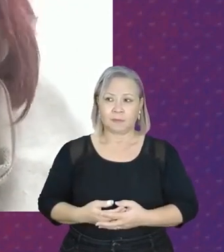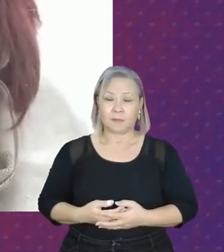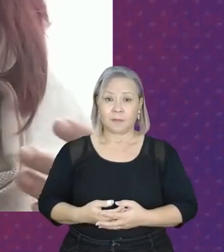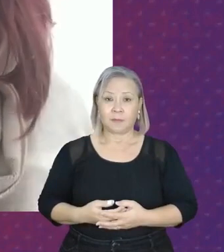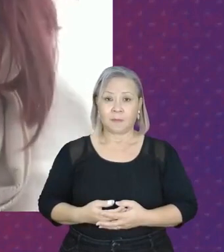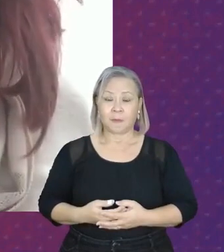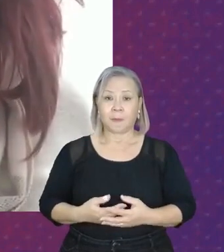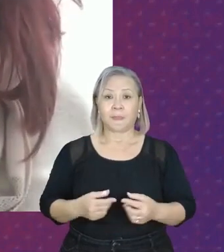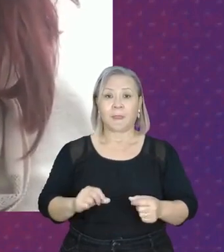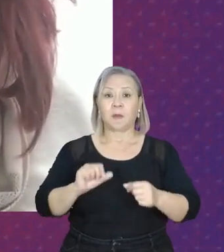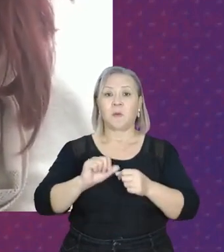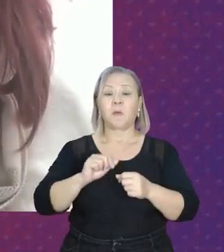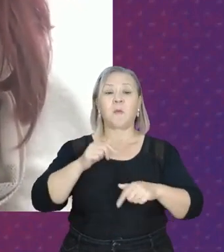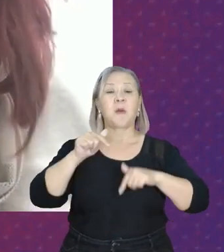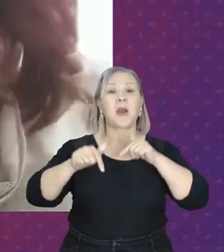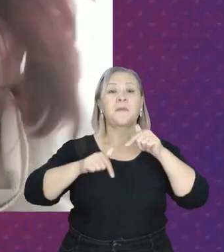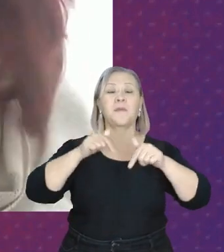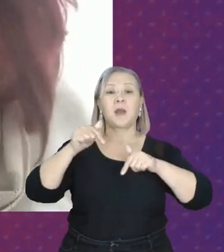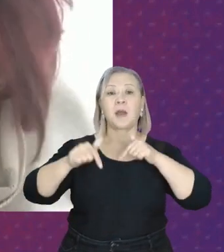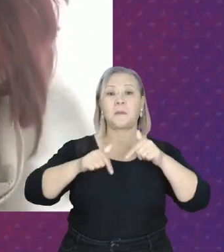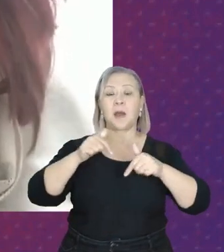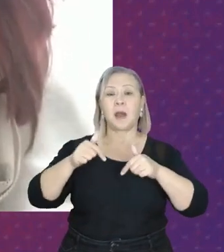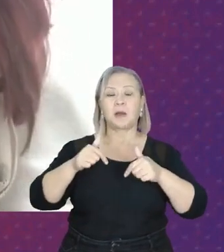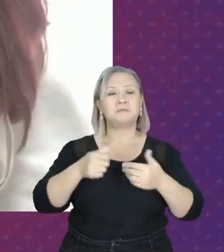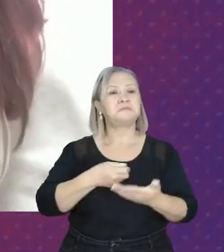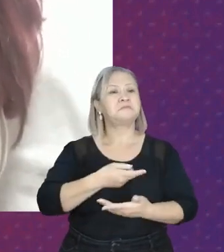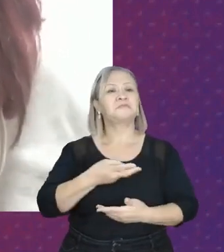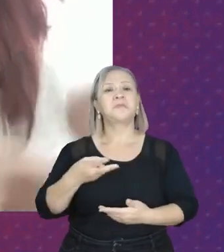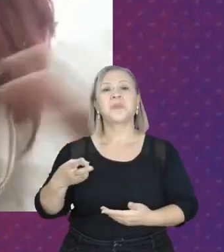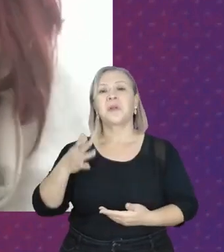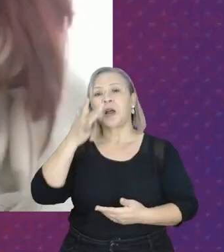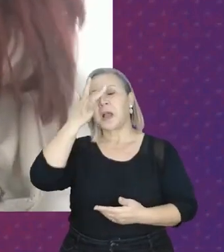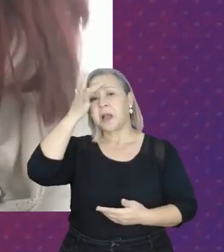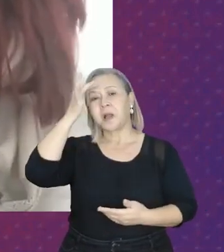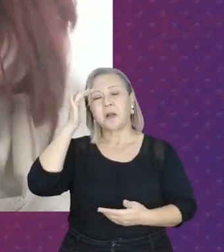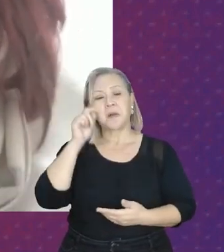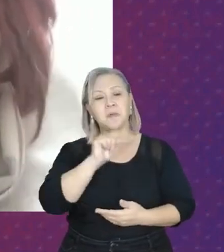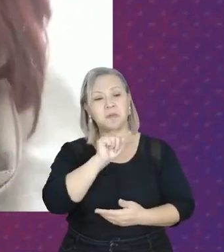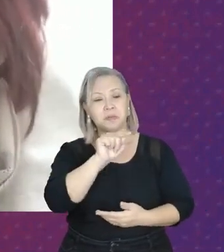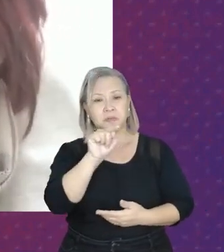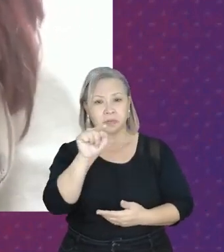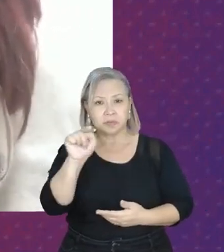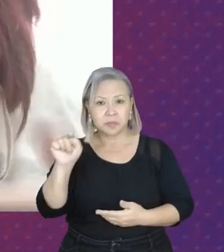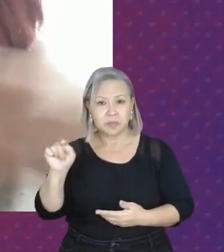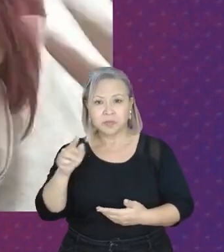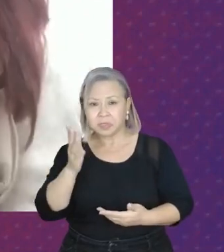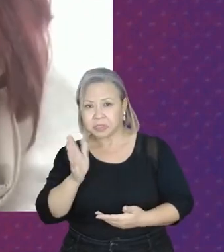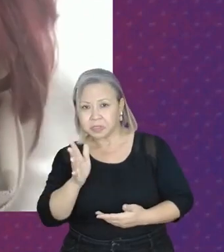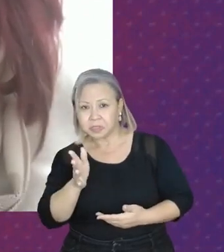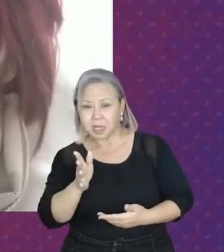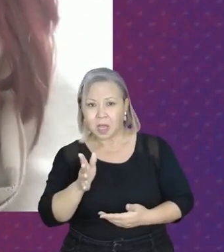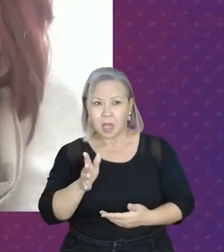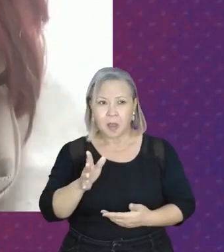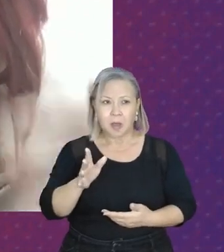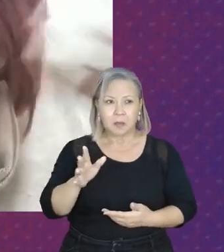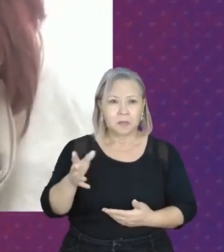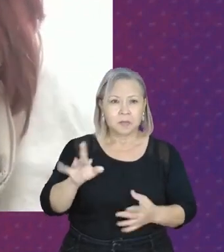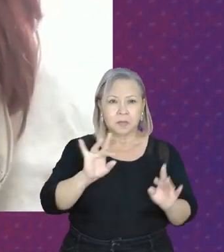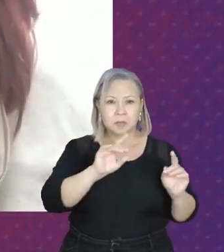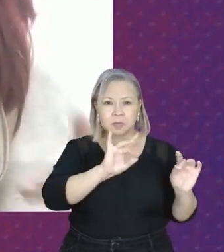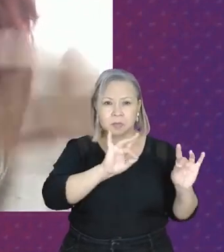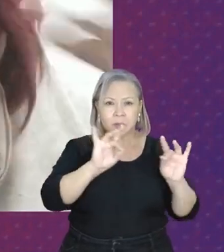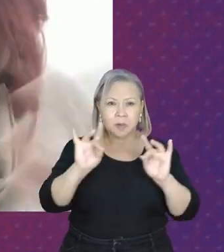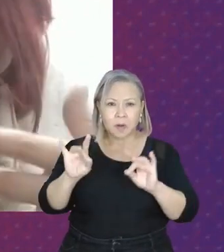enquanto ofício. Quantas pessoas, quantas de vocês já não ouviram falar que uma